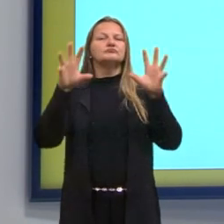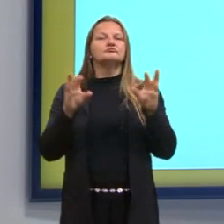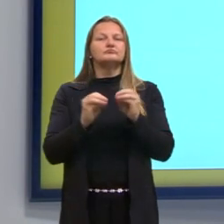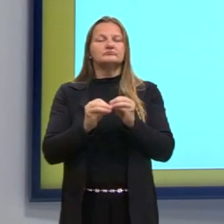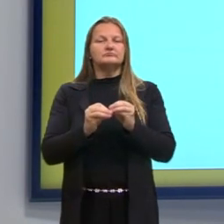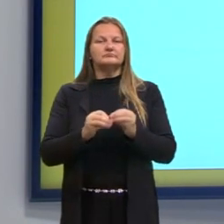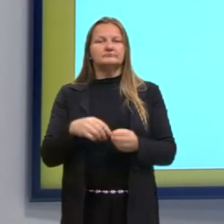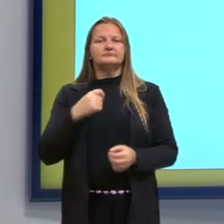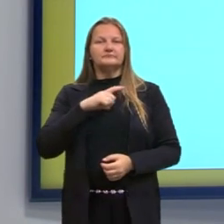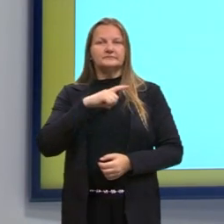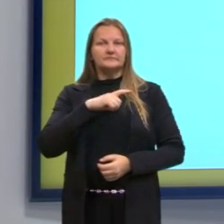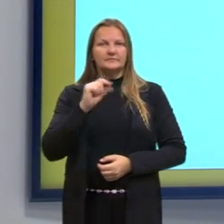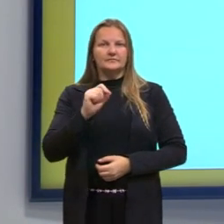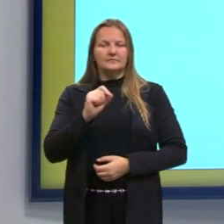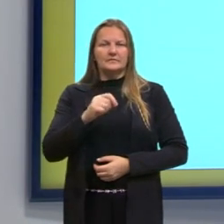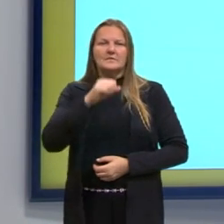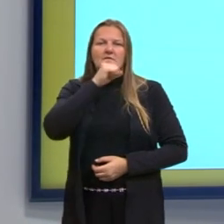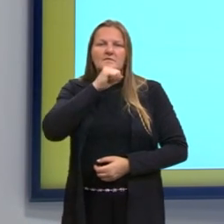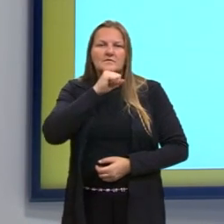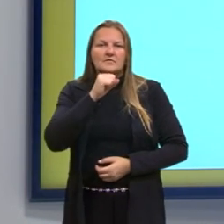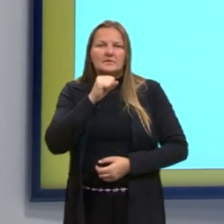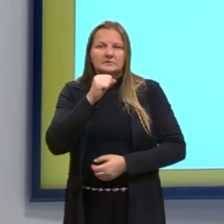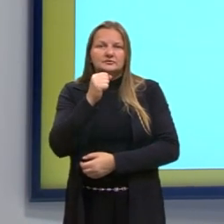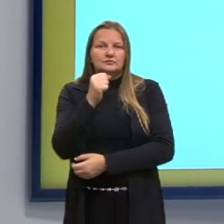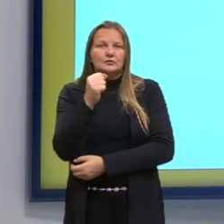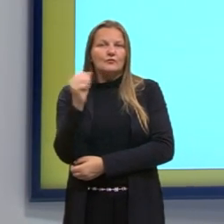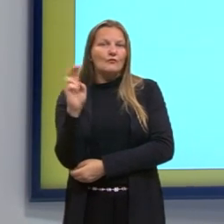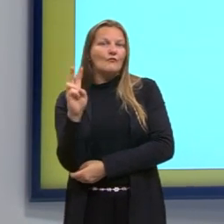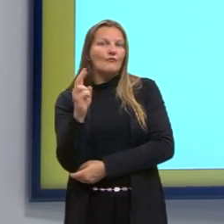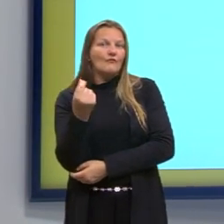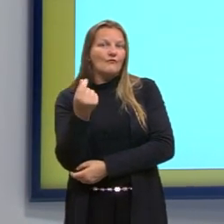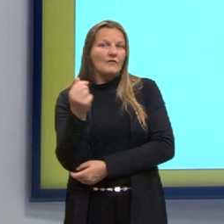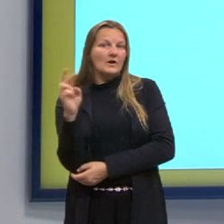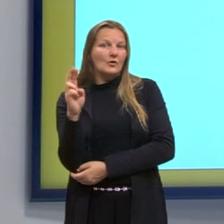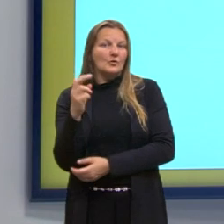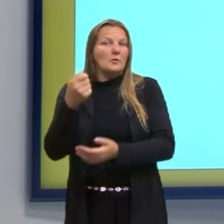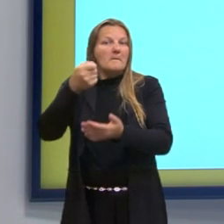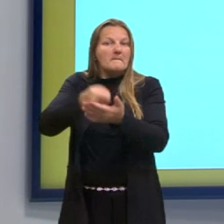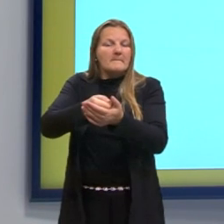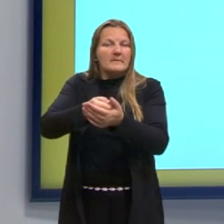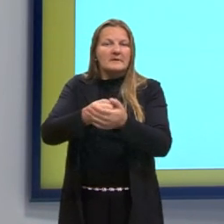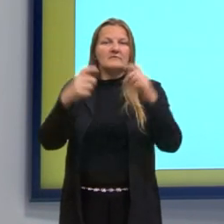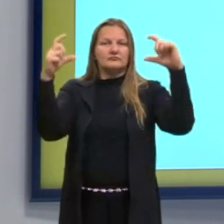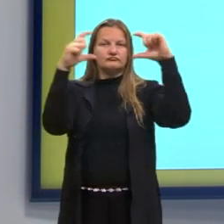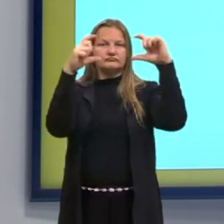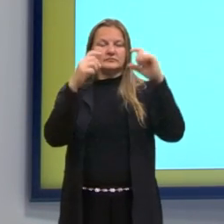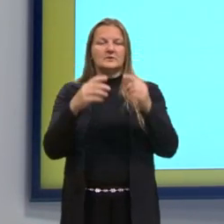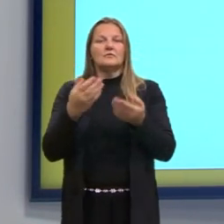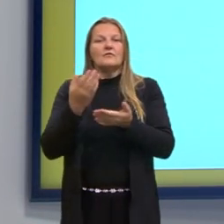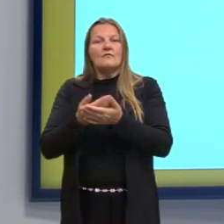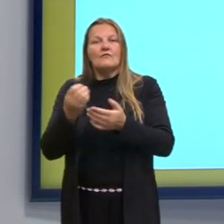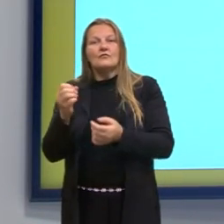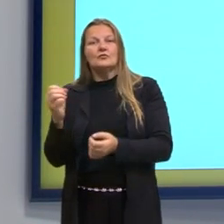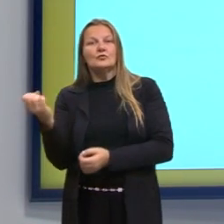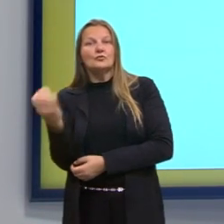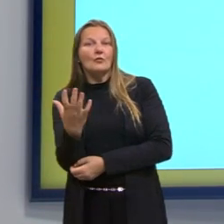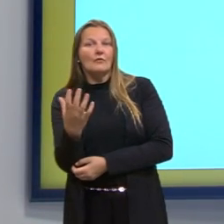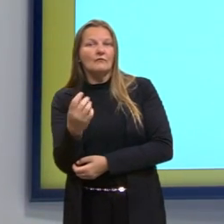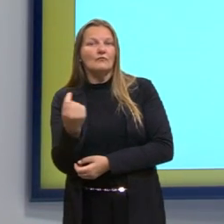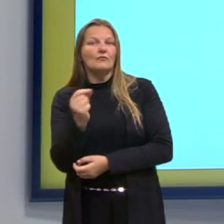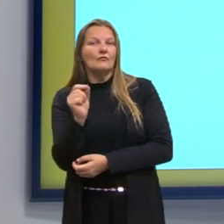A gente tem o que seria o valor antigo, que é o valor que já estava na tabelinha, no enunciado. E o valor novo. Bom,